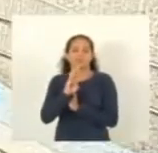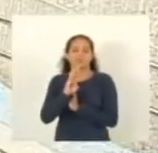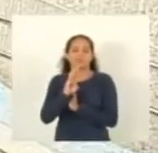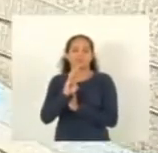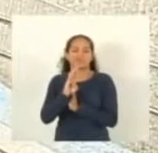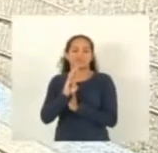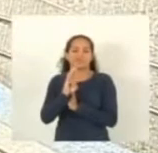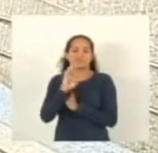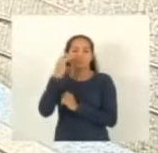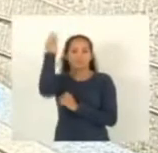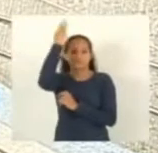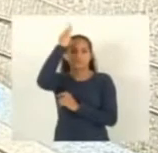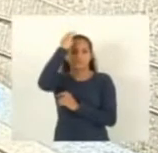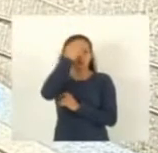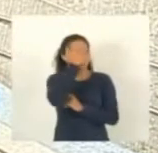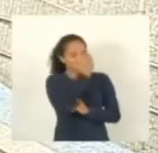presidente.